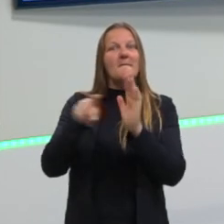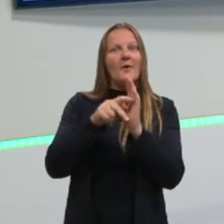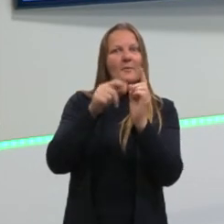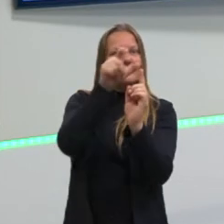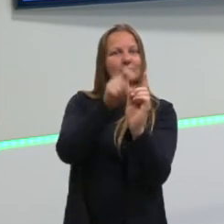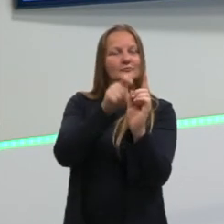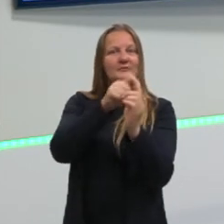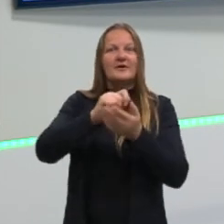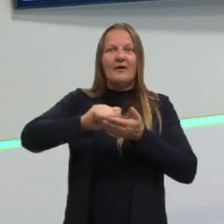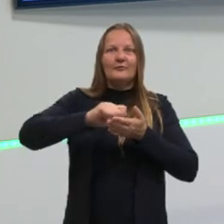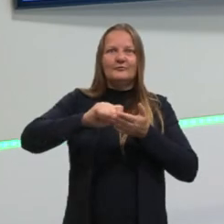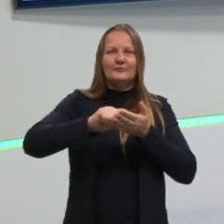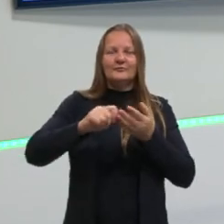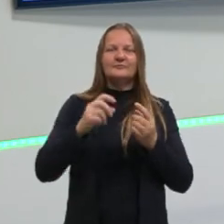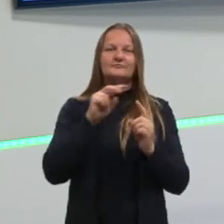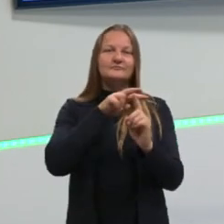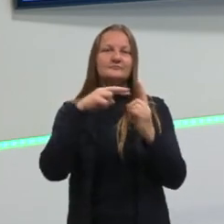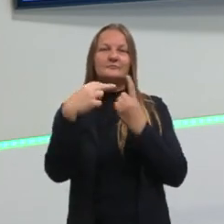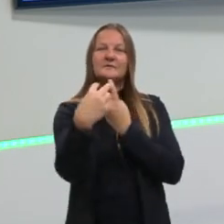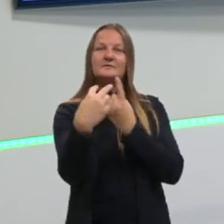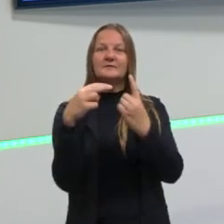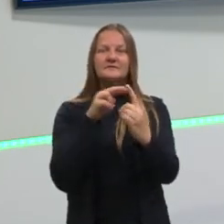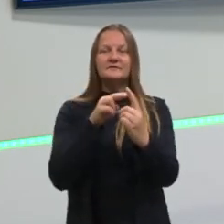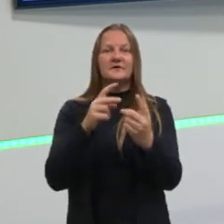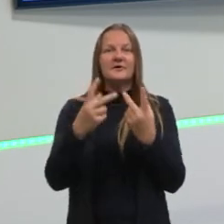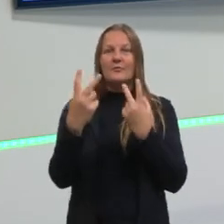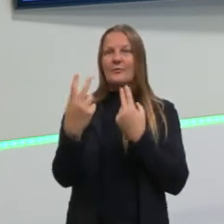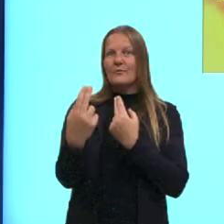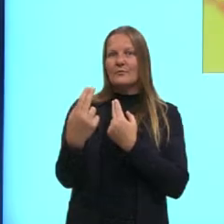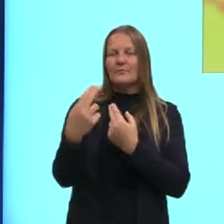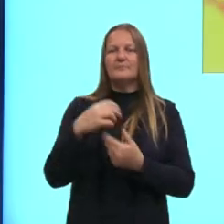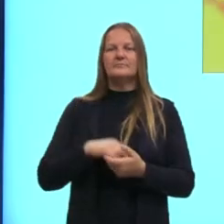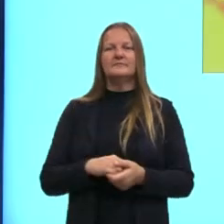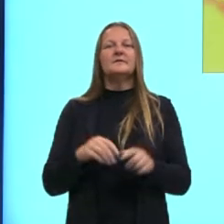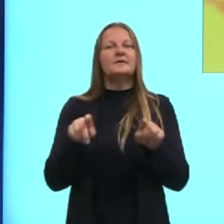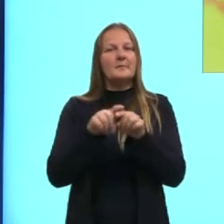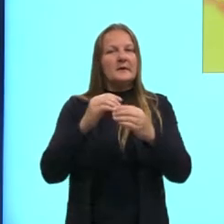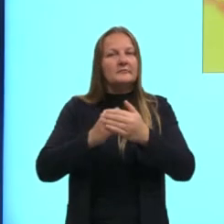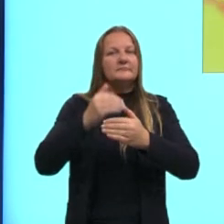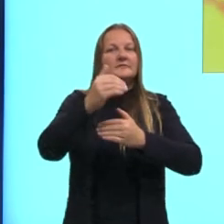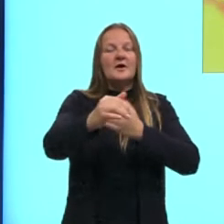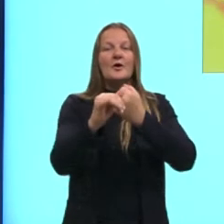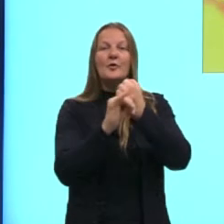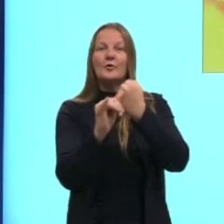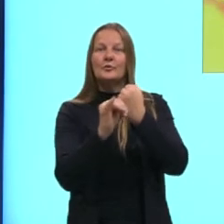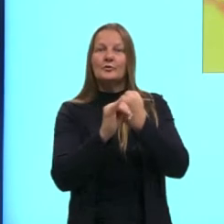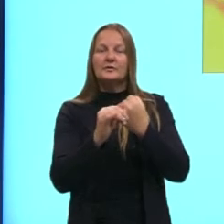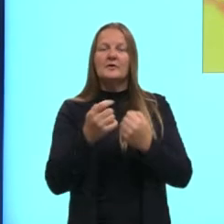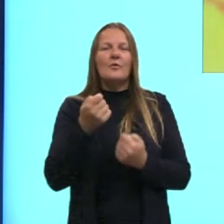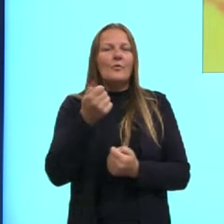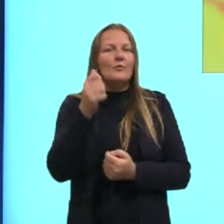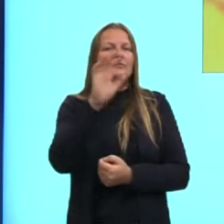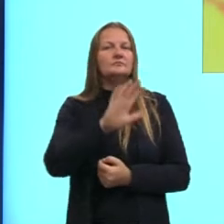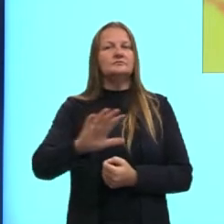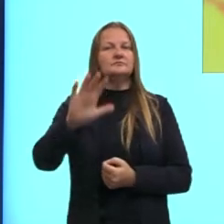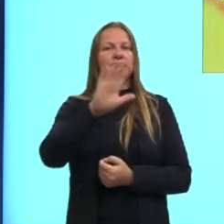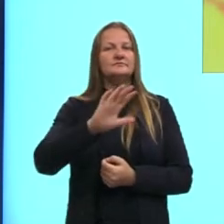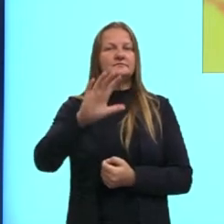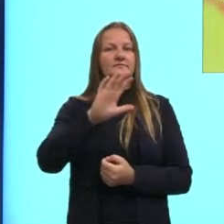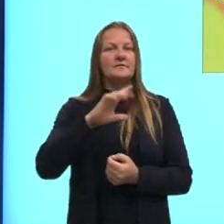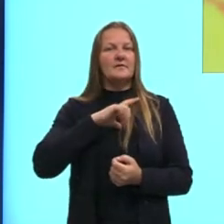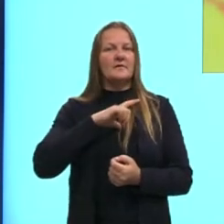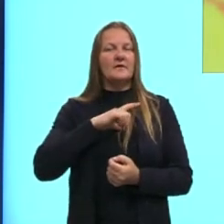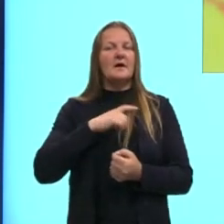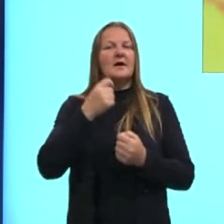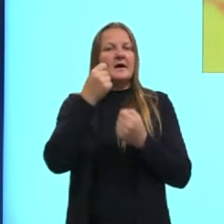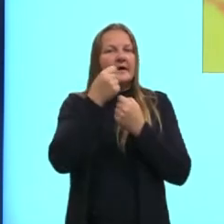que está acontecendo. Além disso, as crônicas, elas são geralmente, né? Mesmo aí as